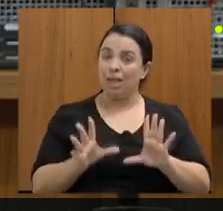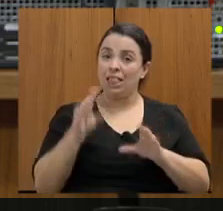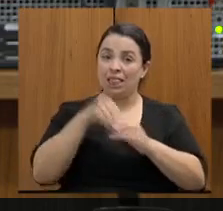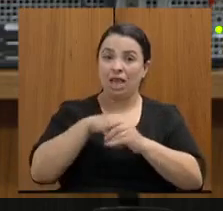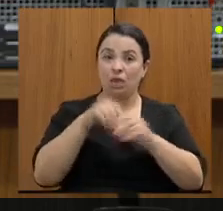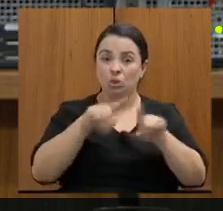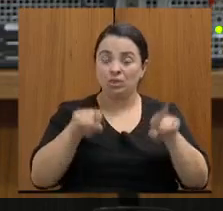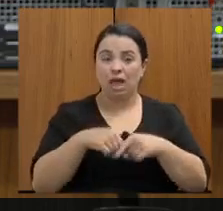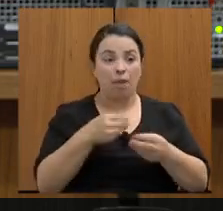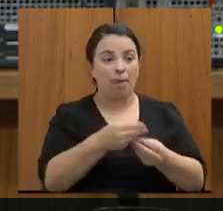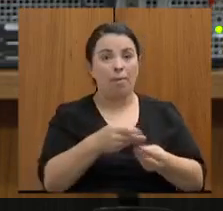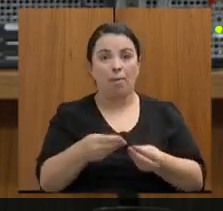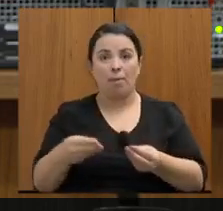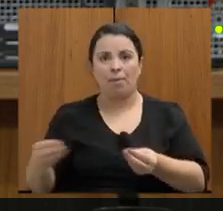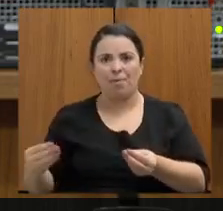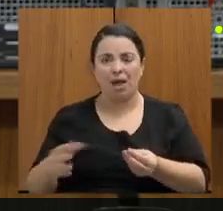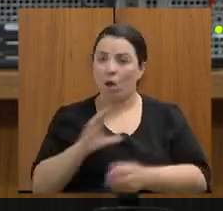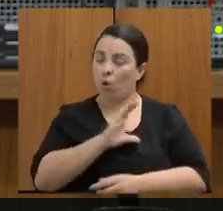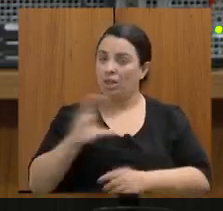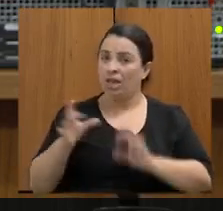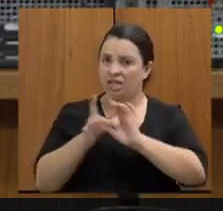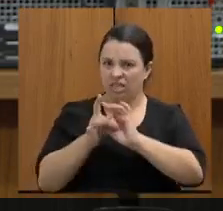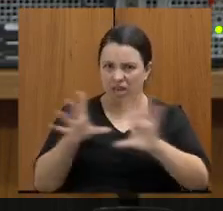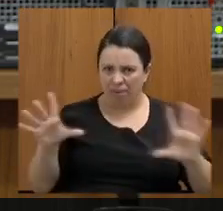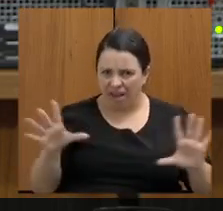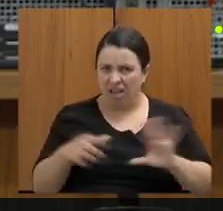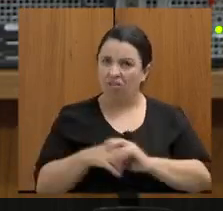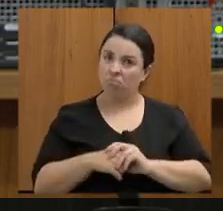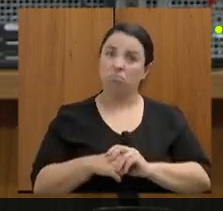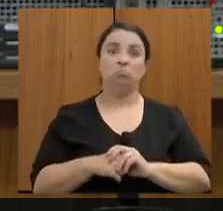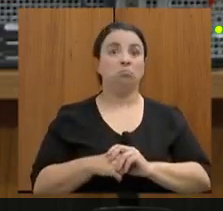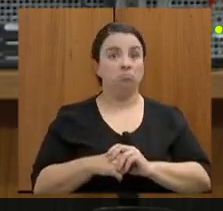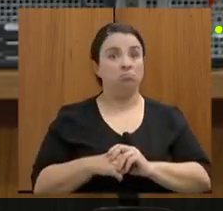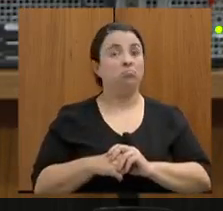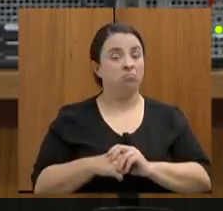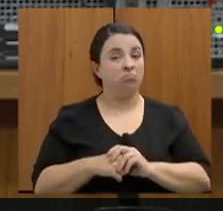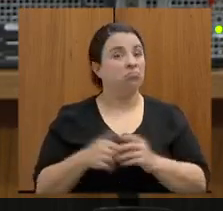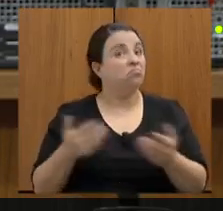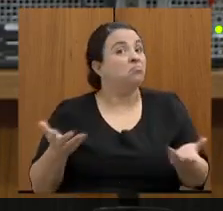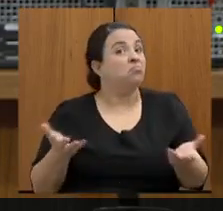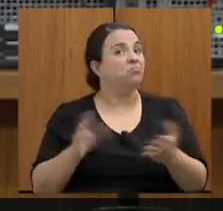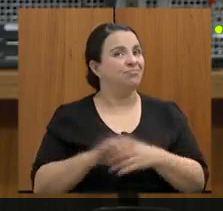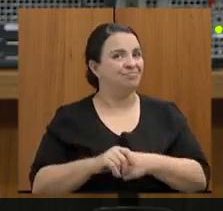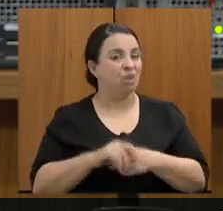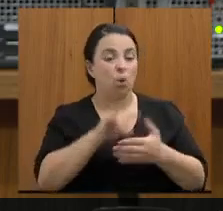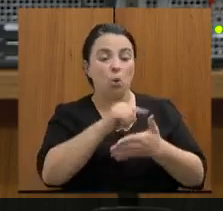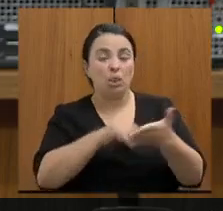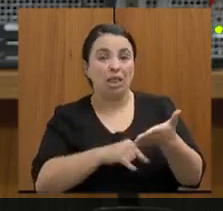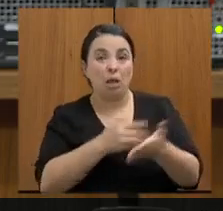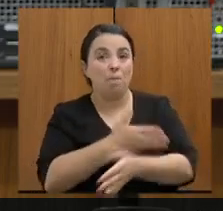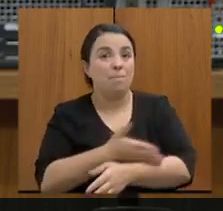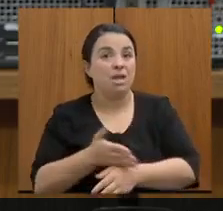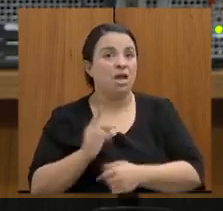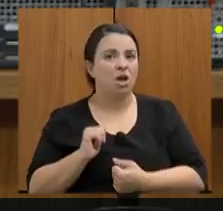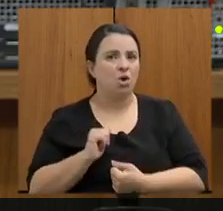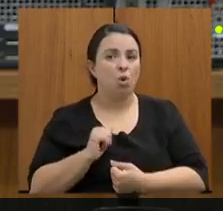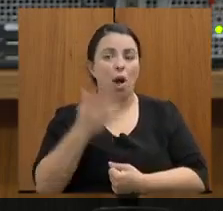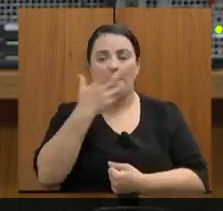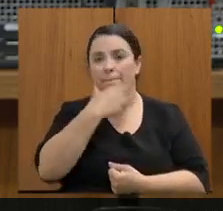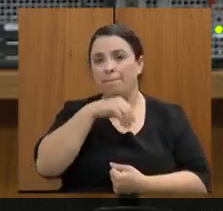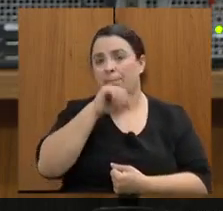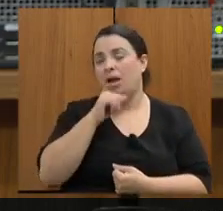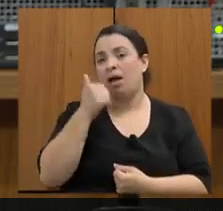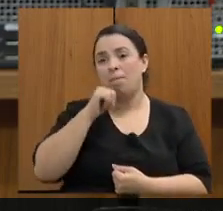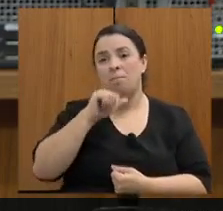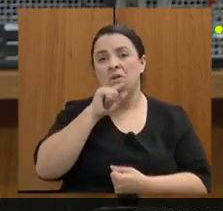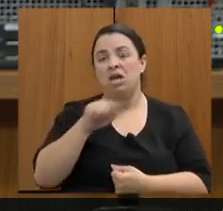permissão da coordenação da escola ressalta-se que o termo estava em branco não sendo levado conhecimento dos pais para